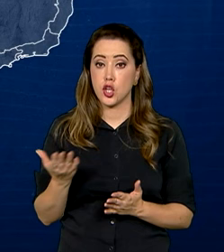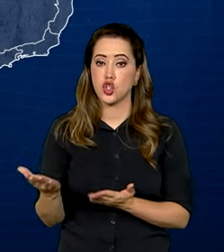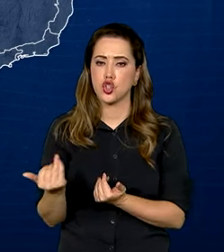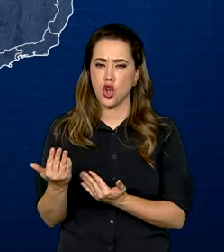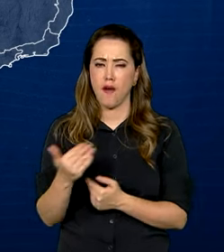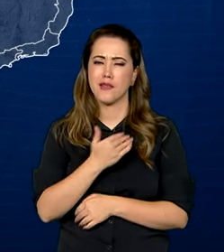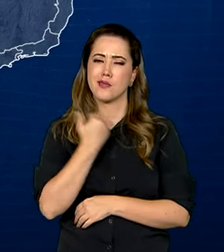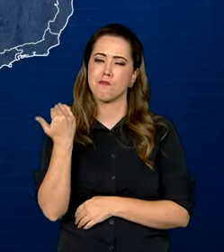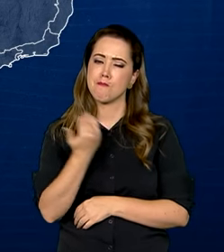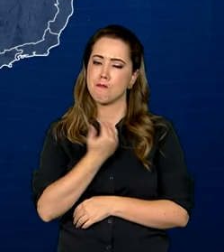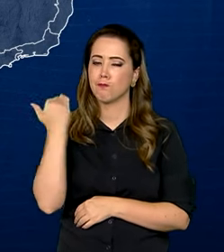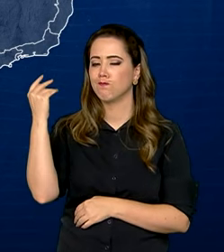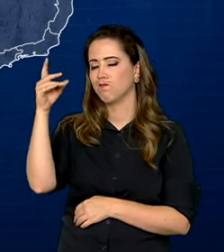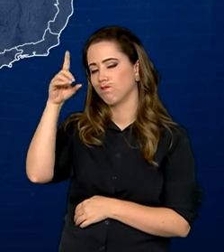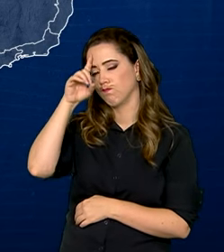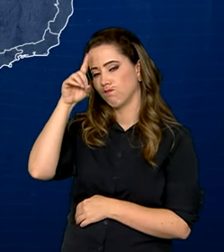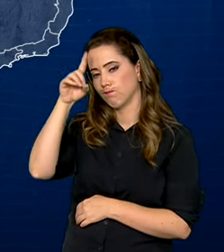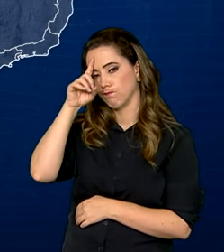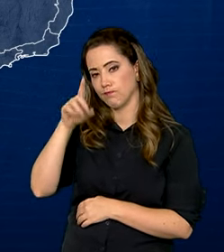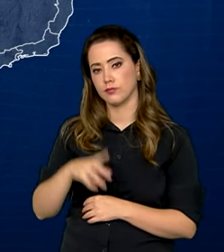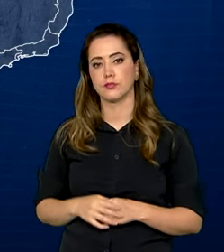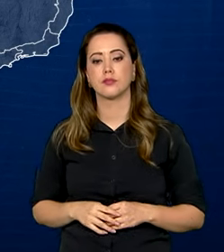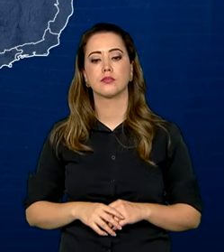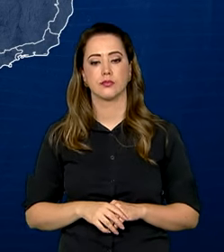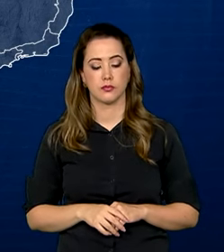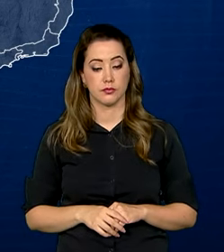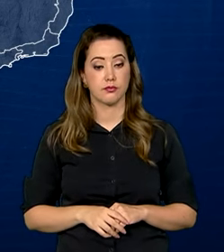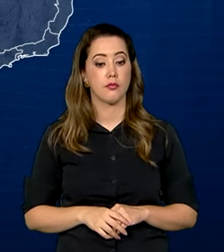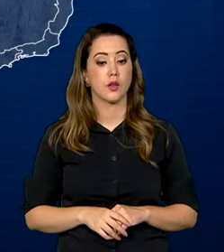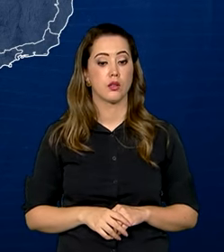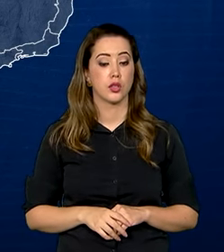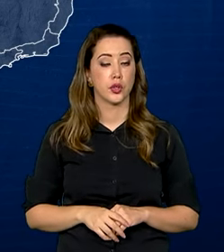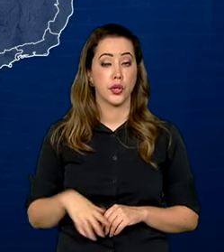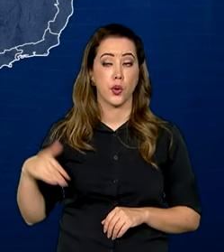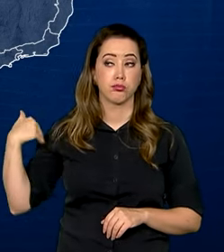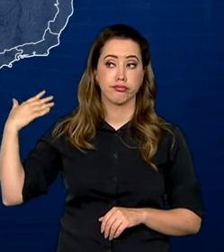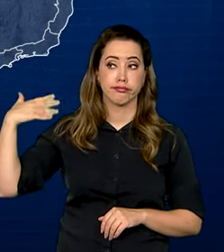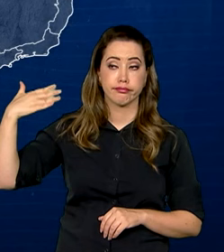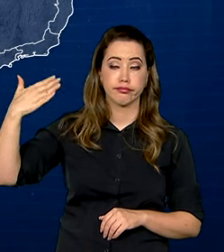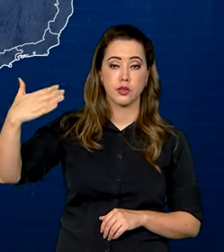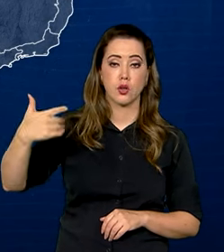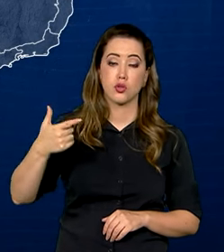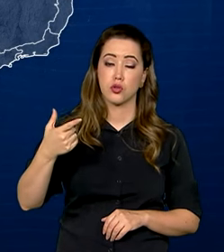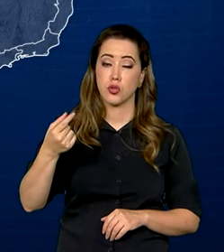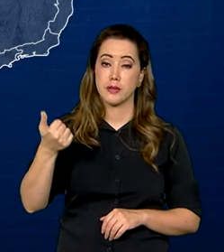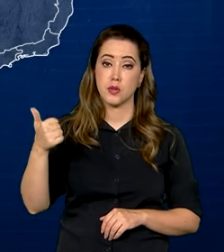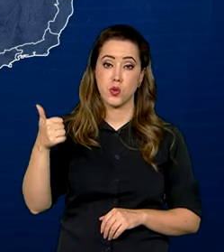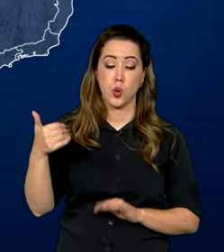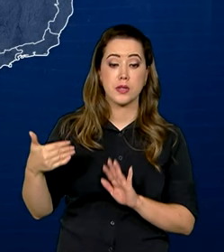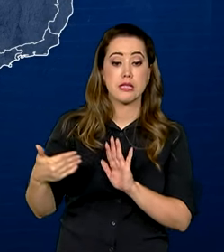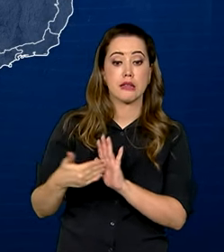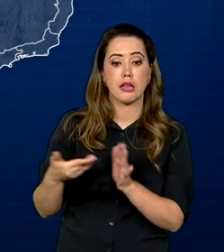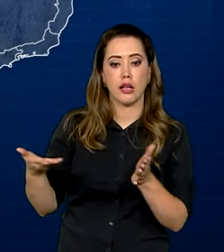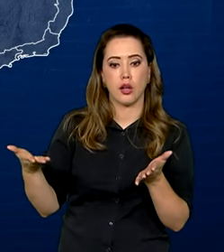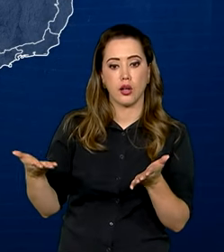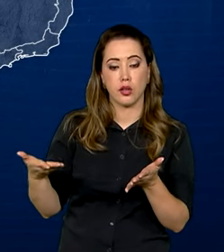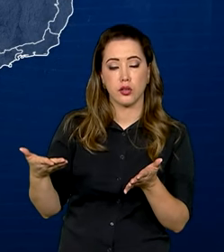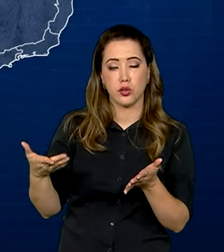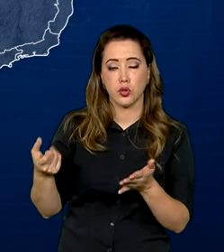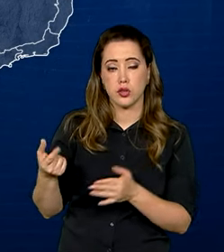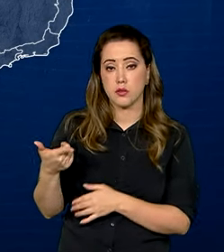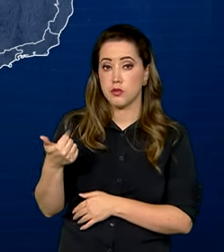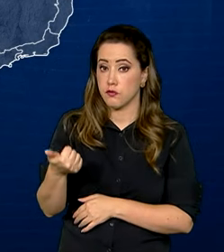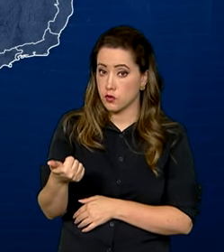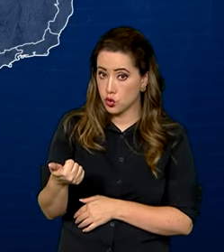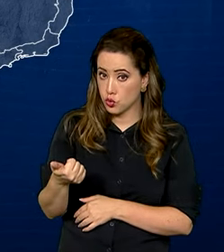assassinados por dia no país. Na série histórica dos últimos 11 anos, entre 2011